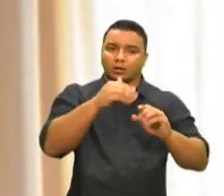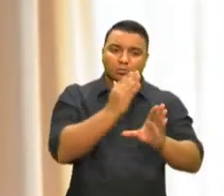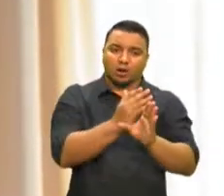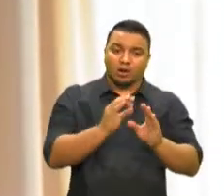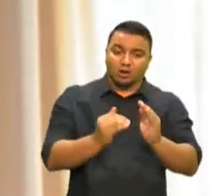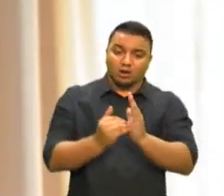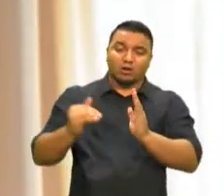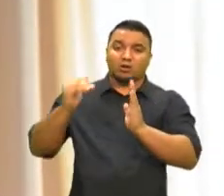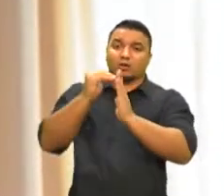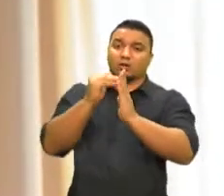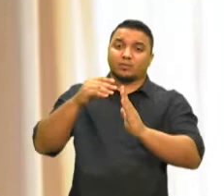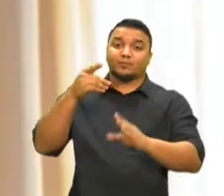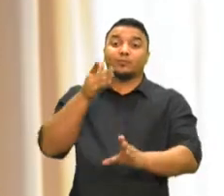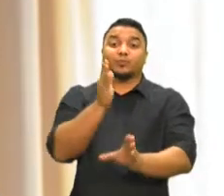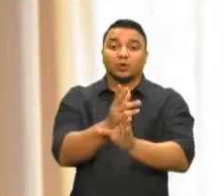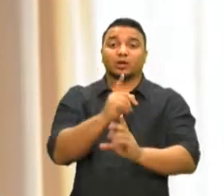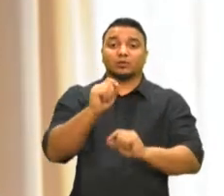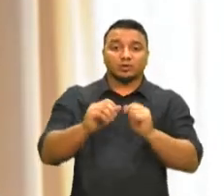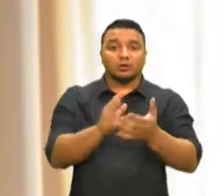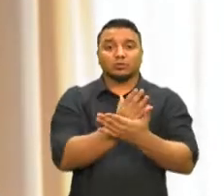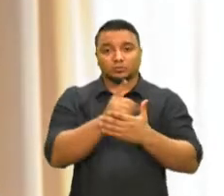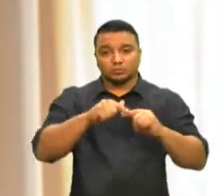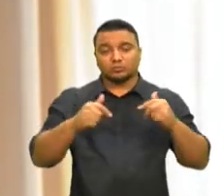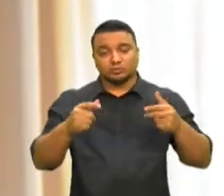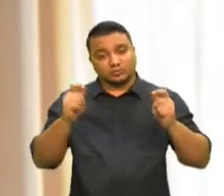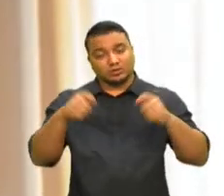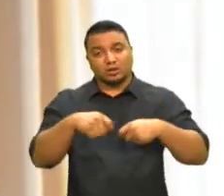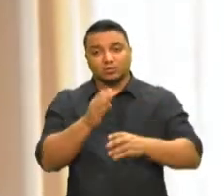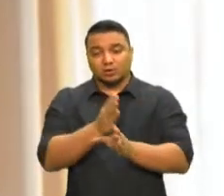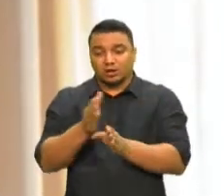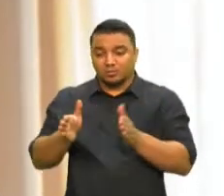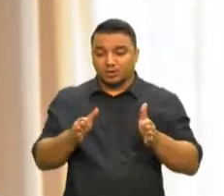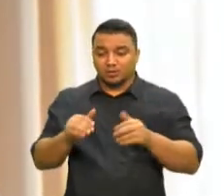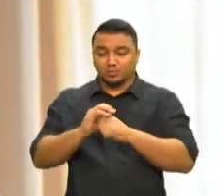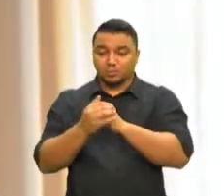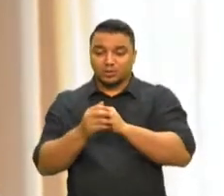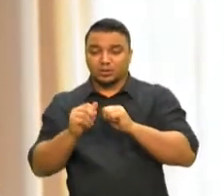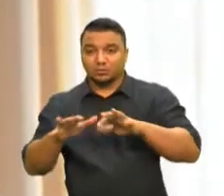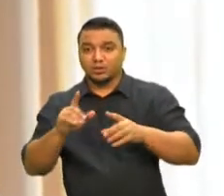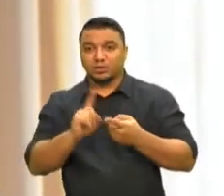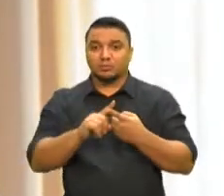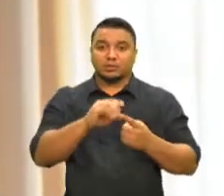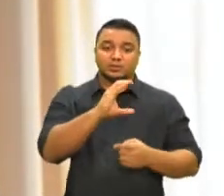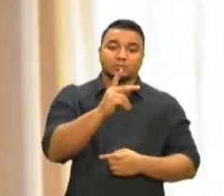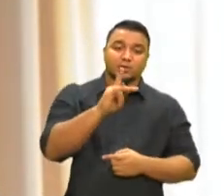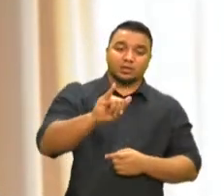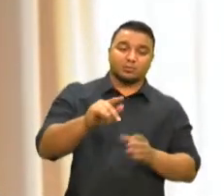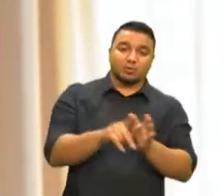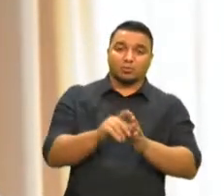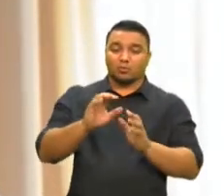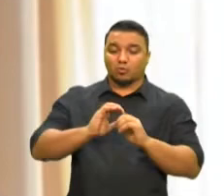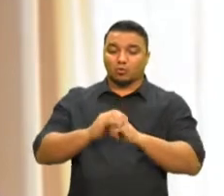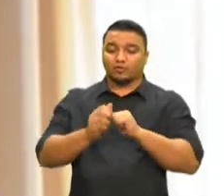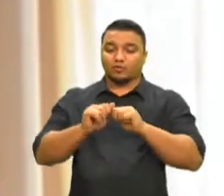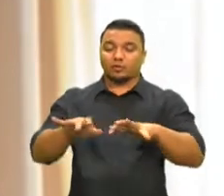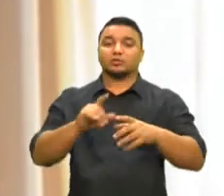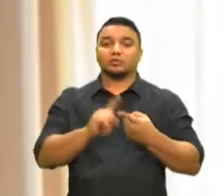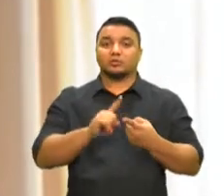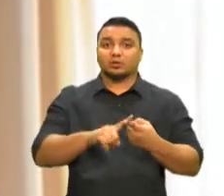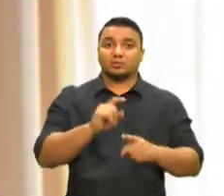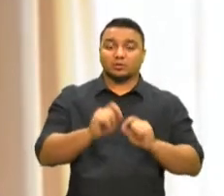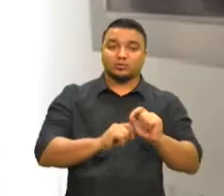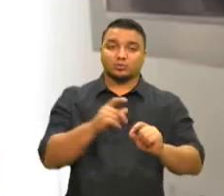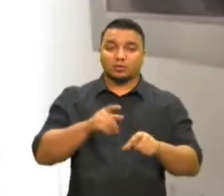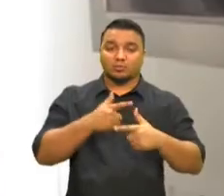do governo deve ser alguns fatores, como a gestão da pandemia, a CPI da Covid e a crise econômica no